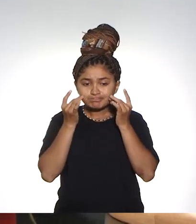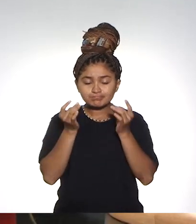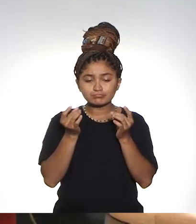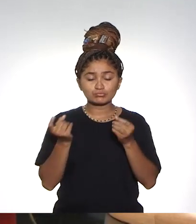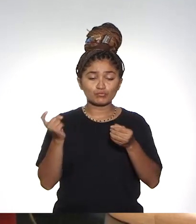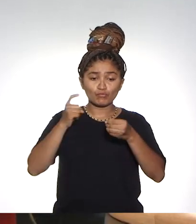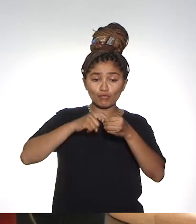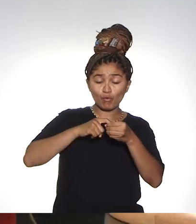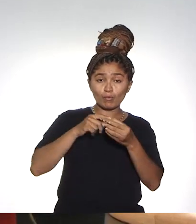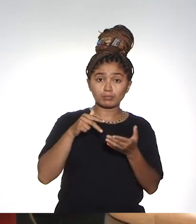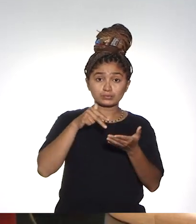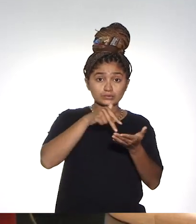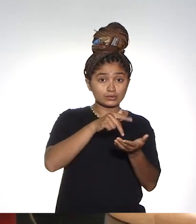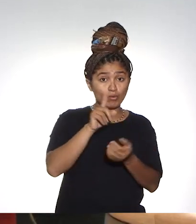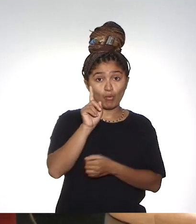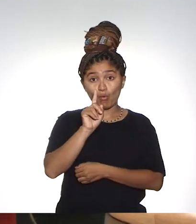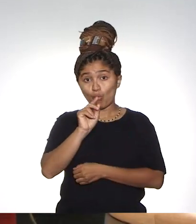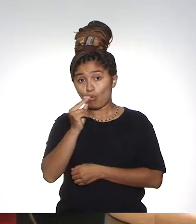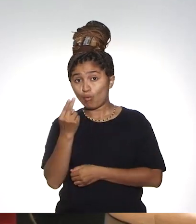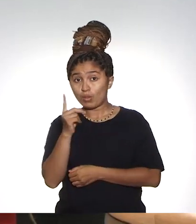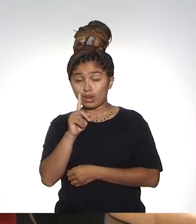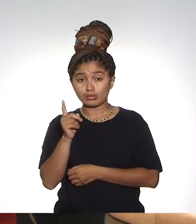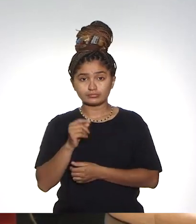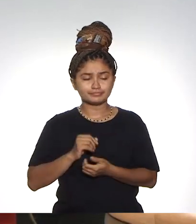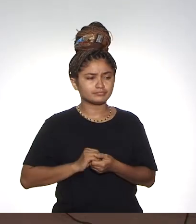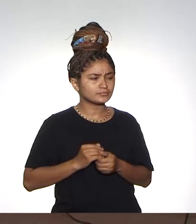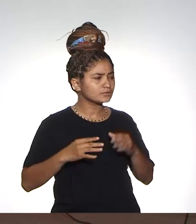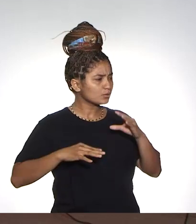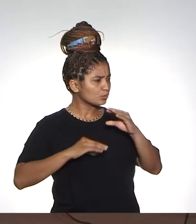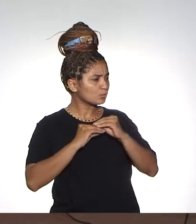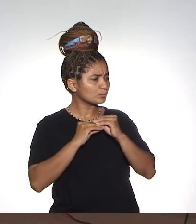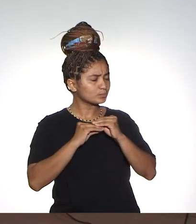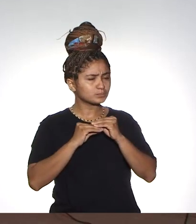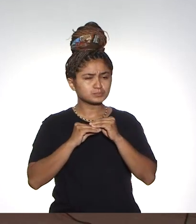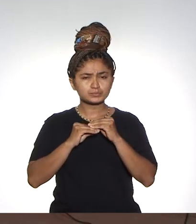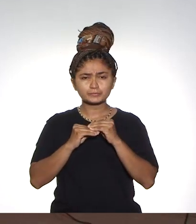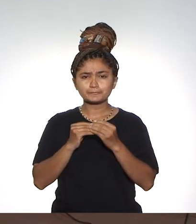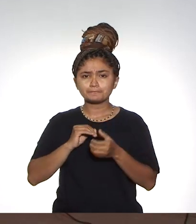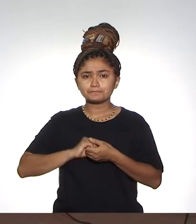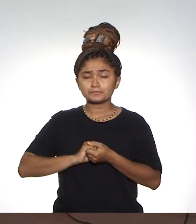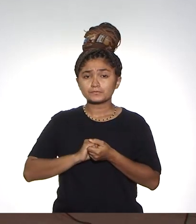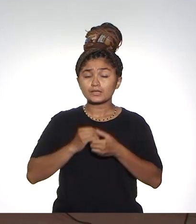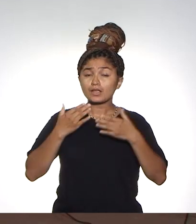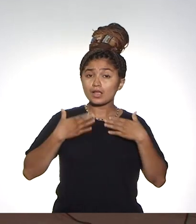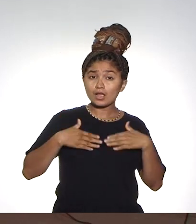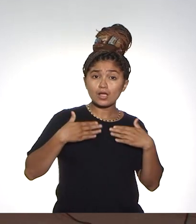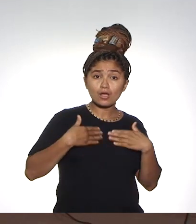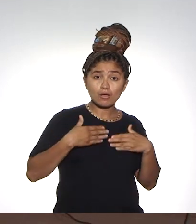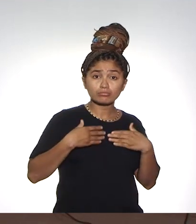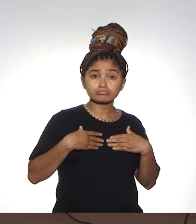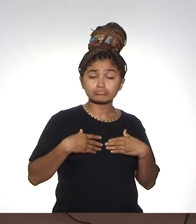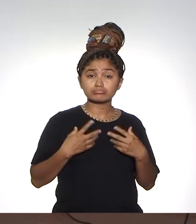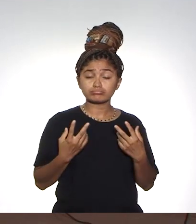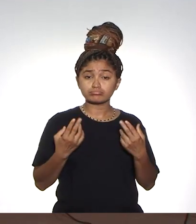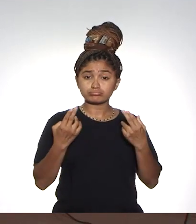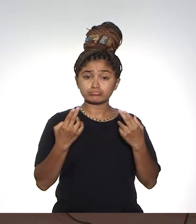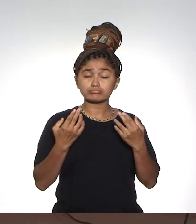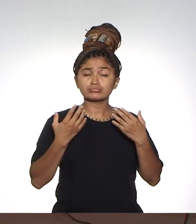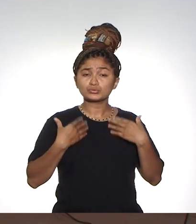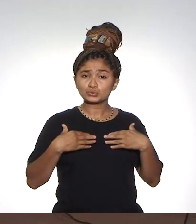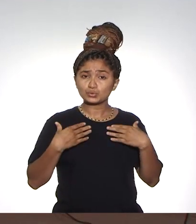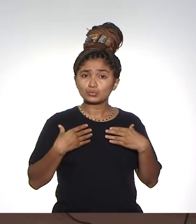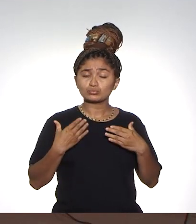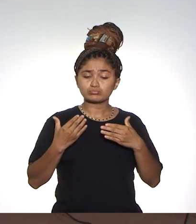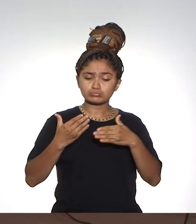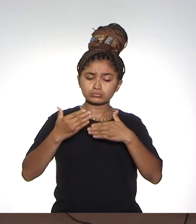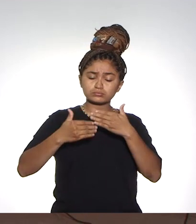atividades presenciais ou não. E no contexto... Quer complementar, professor Silvestre? a comunidade tranquila que o mesmo procedimento